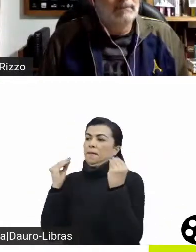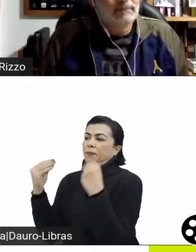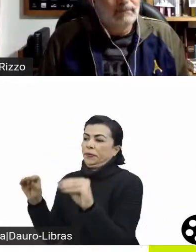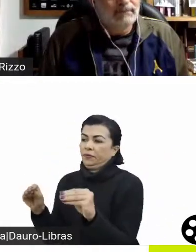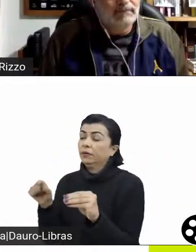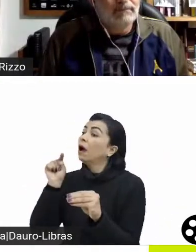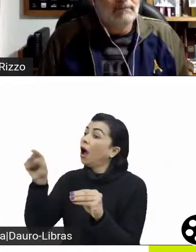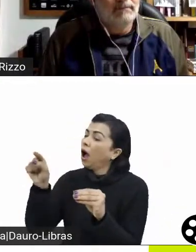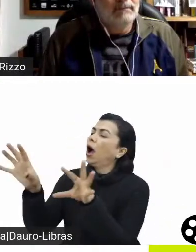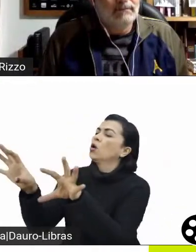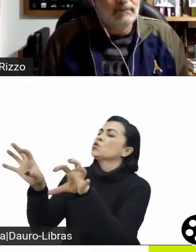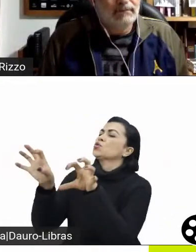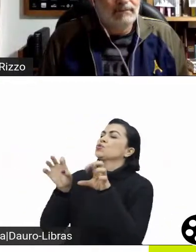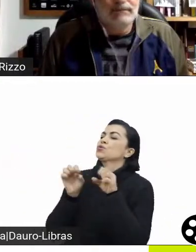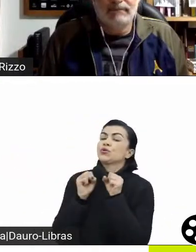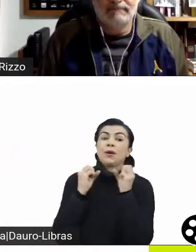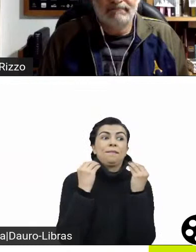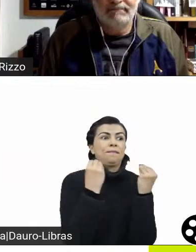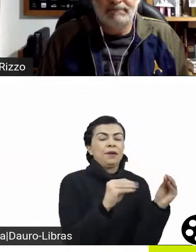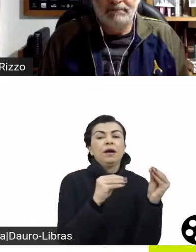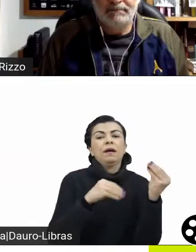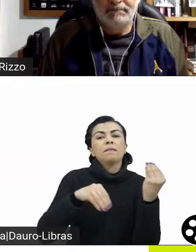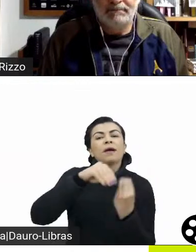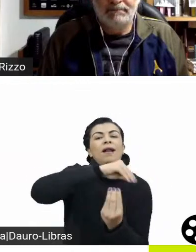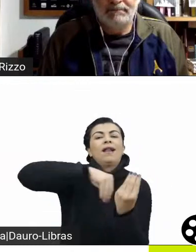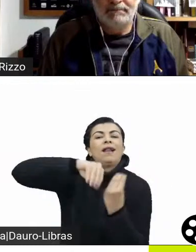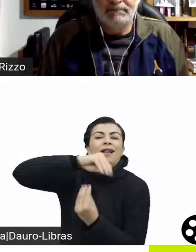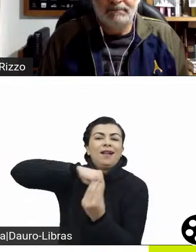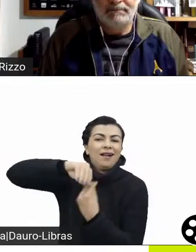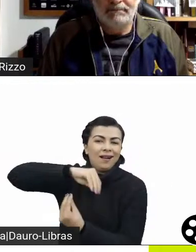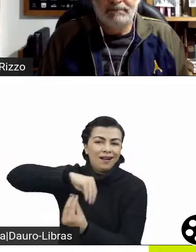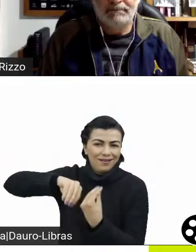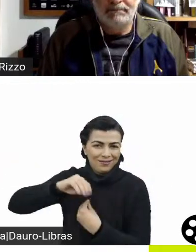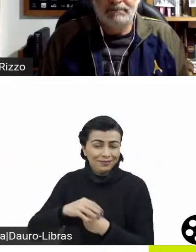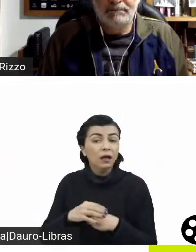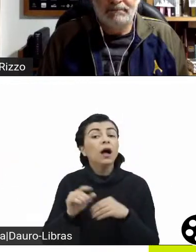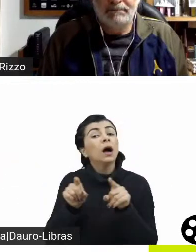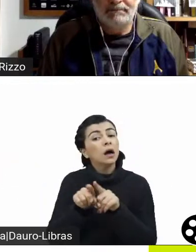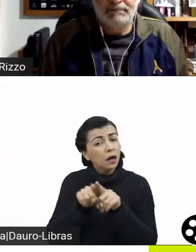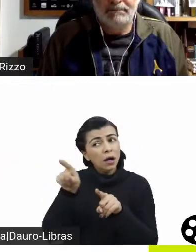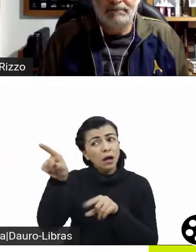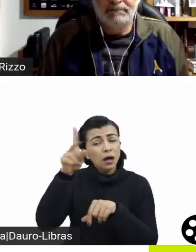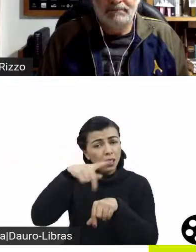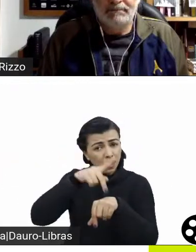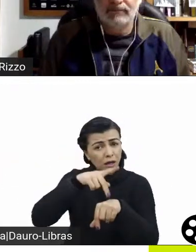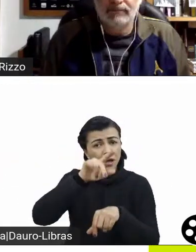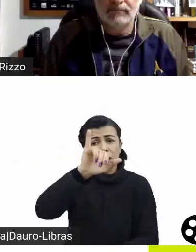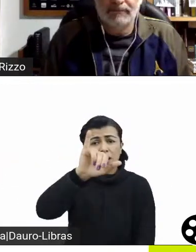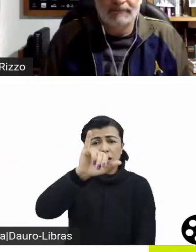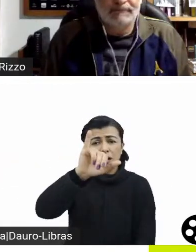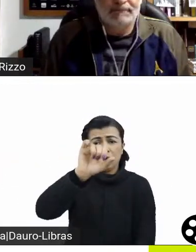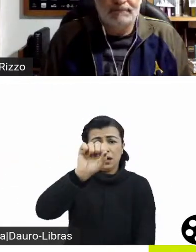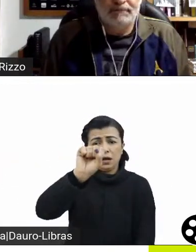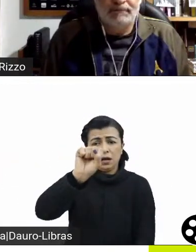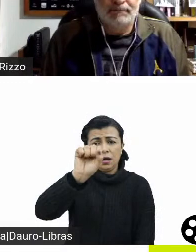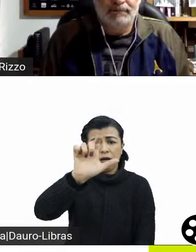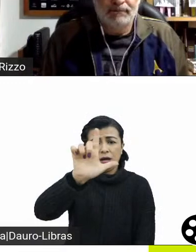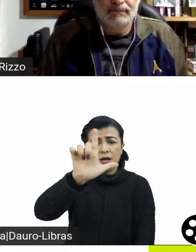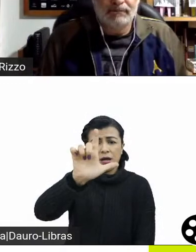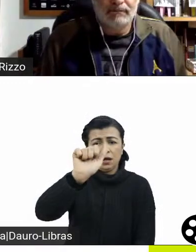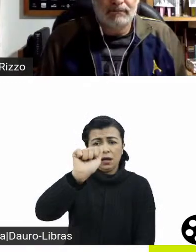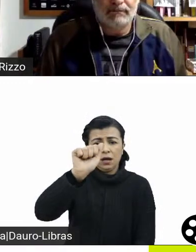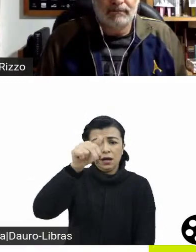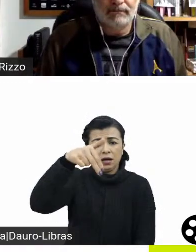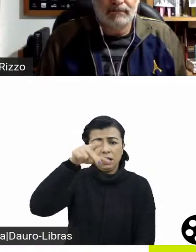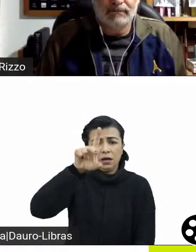na Islândia, por exemplo, nós temos muito intercâmbio. Já que a indústria de cinema de lá é muito pequena, eles fazem muito intercâmbio internacional